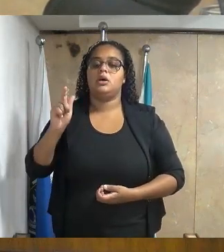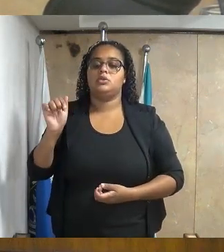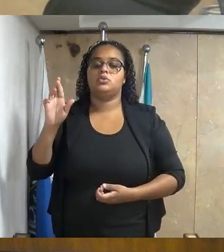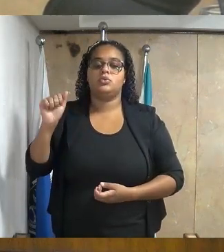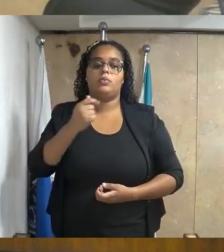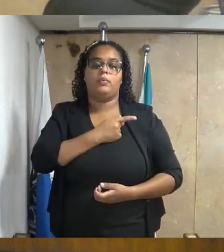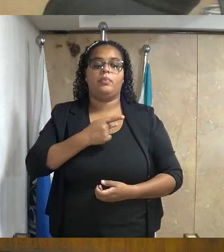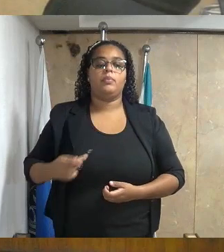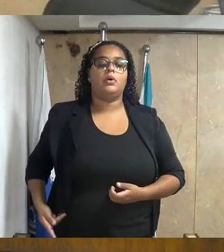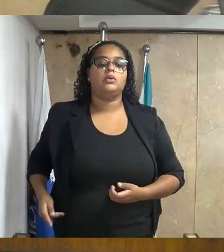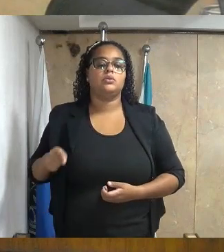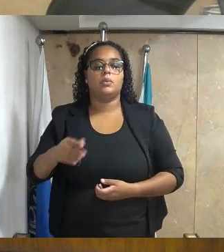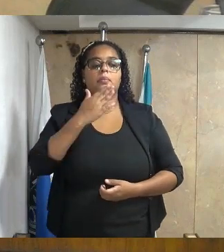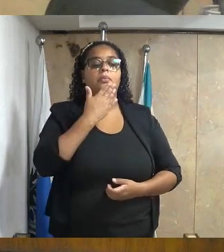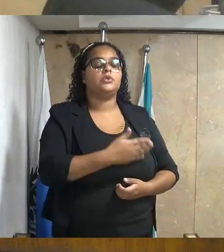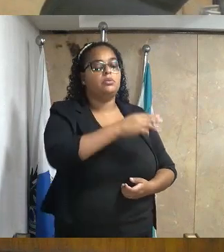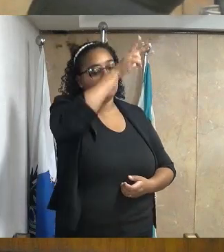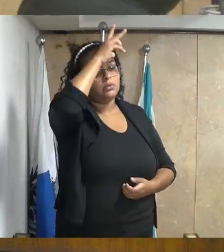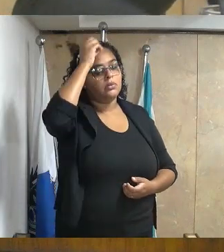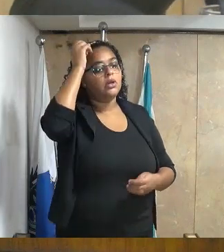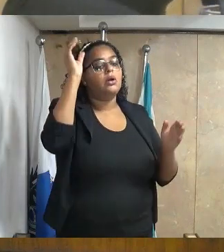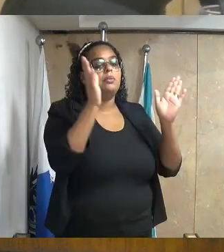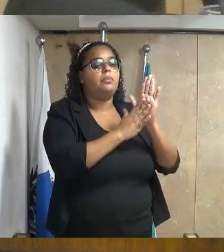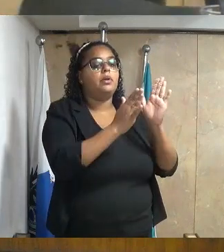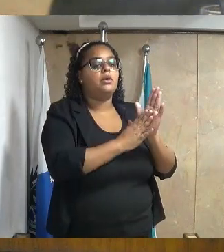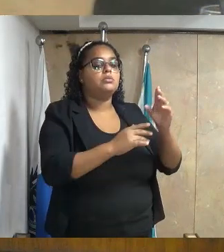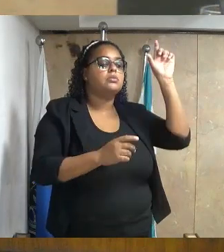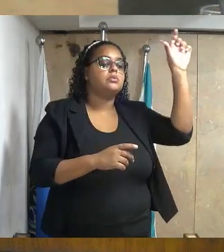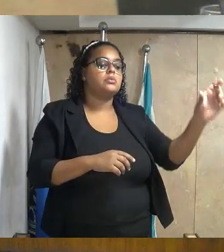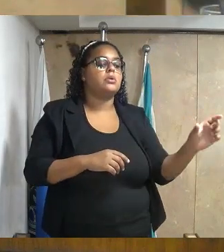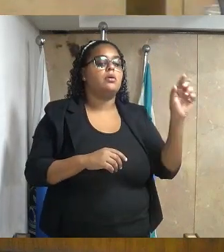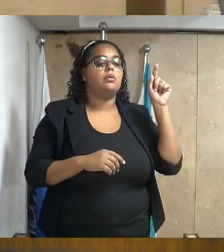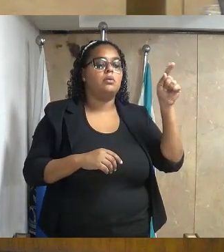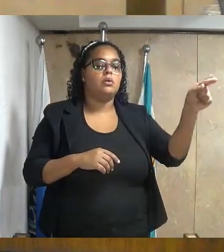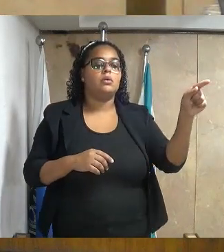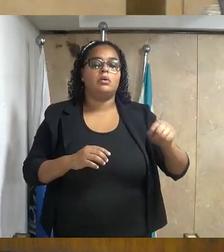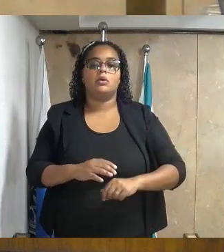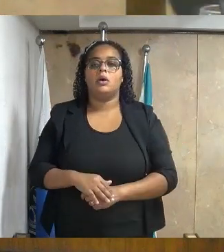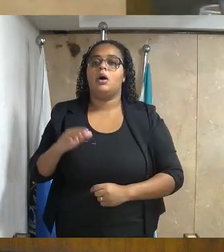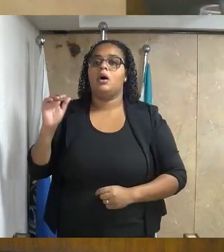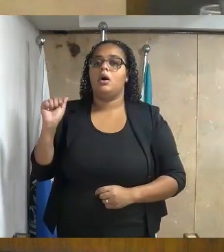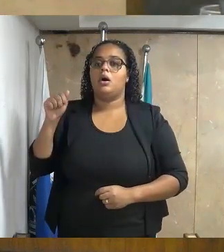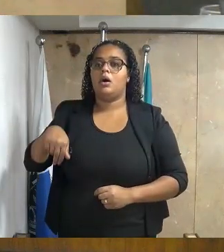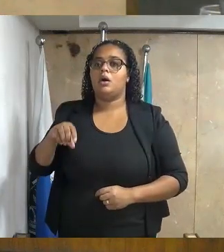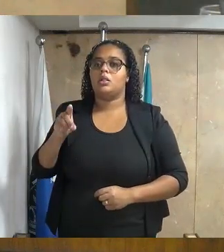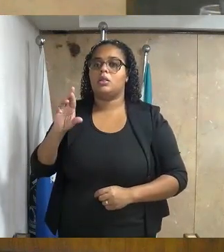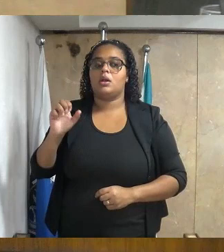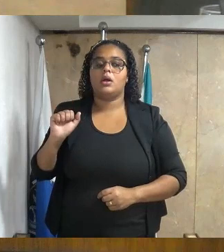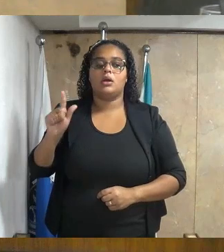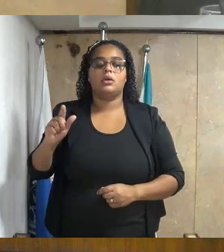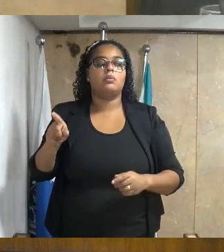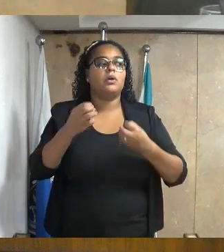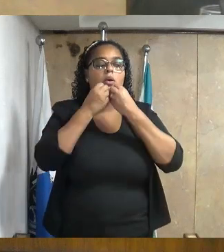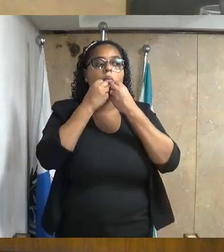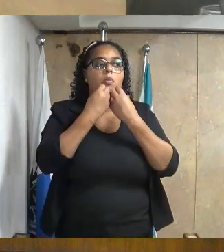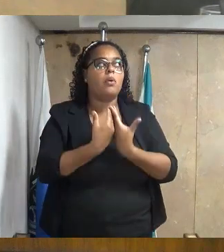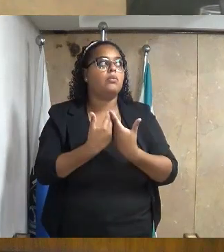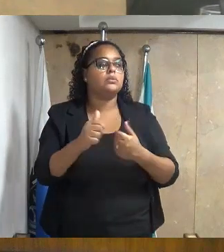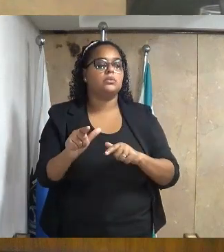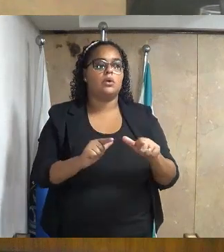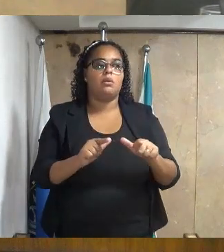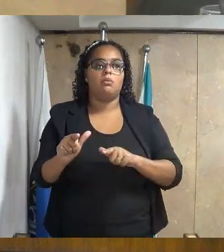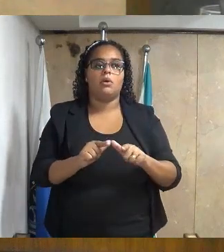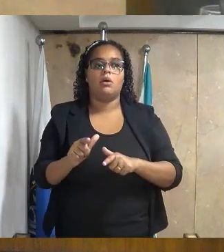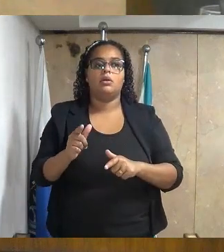presidente desta casa, consignando moção de aplausos à ilustríssima senhora Andréa Silva Pires, pelos relevantes serviços prestados